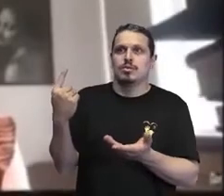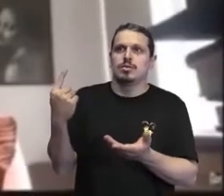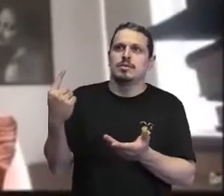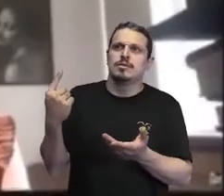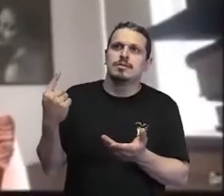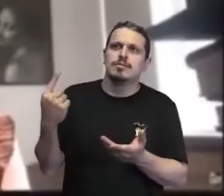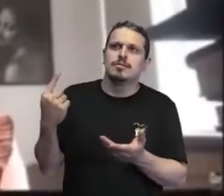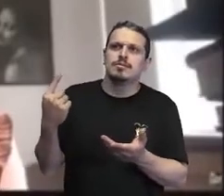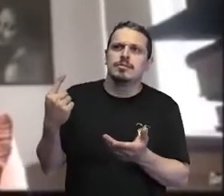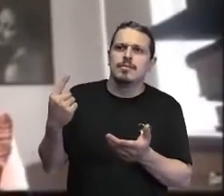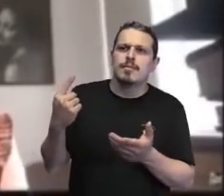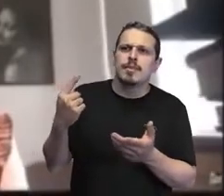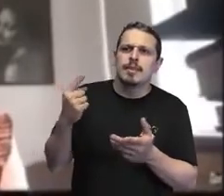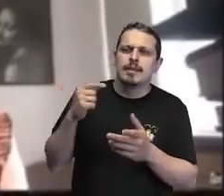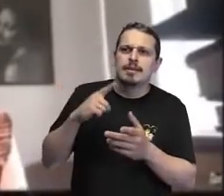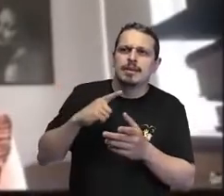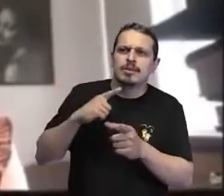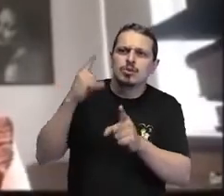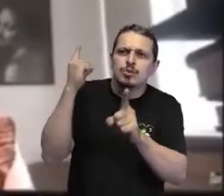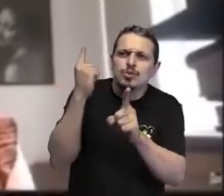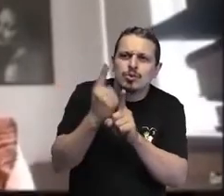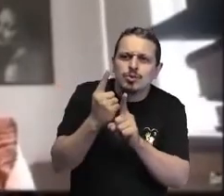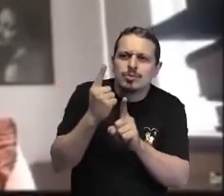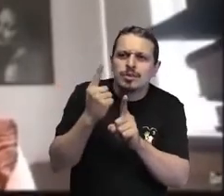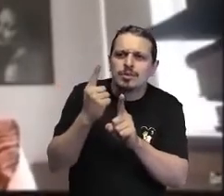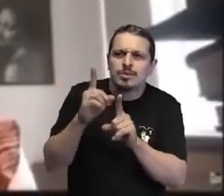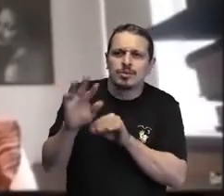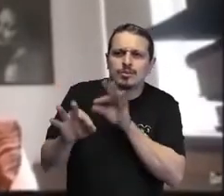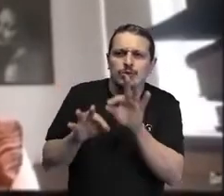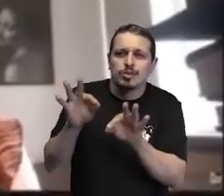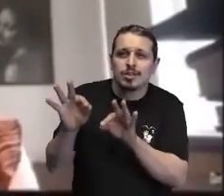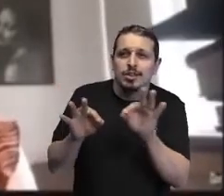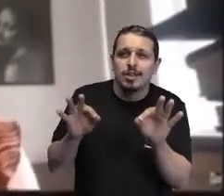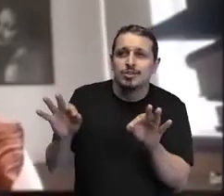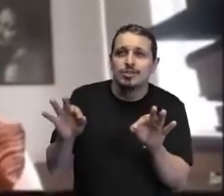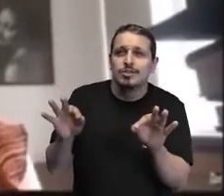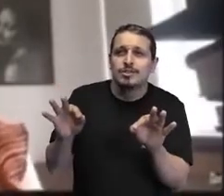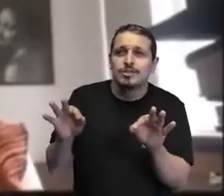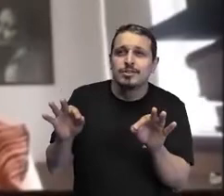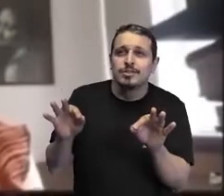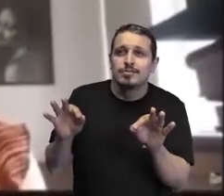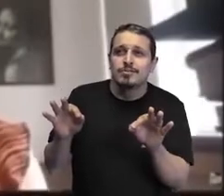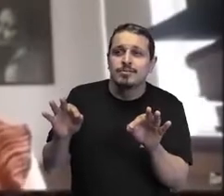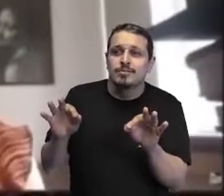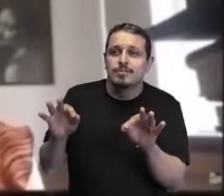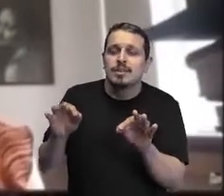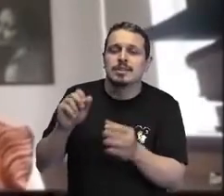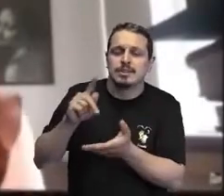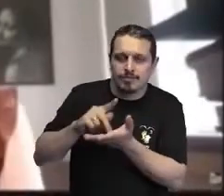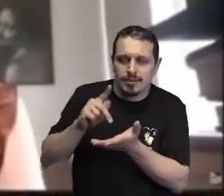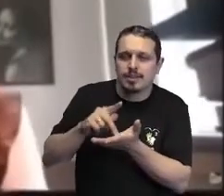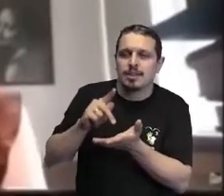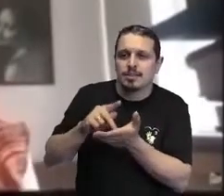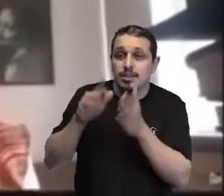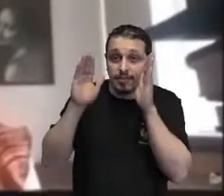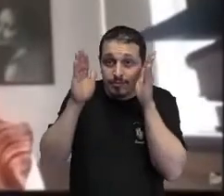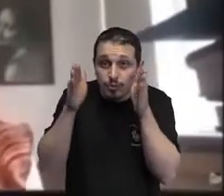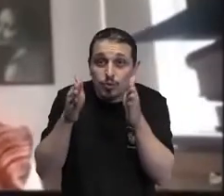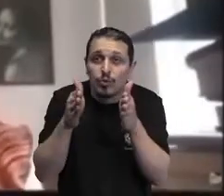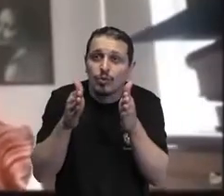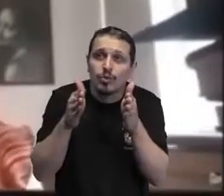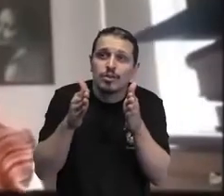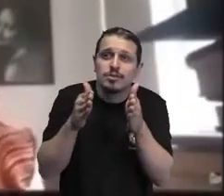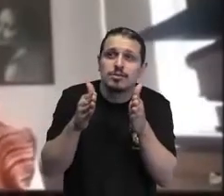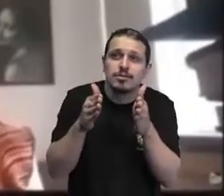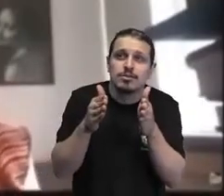Nico descobriu, né, a hora que você deixou, ele se organizou, se organizou, graças a Deus, mas se a gente ficar sufocando, né, entre aspas, não vai